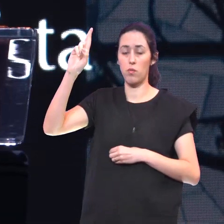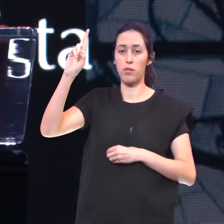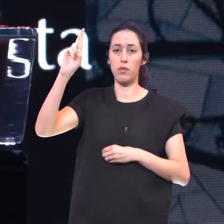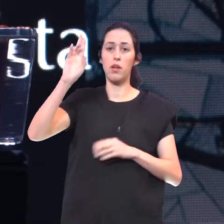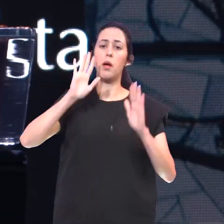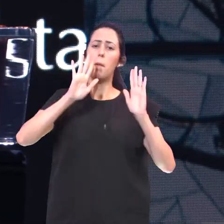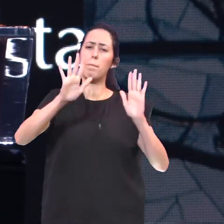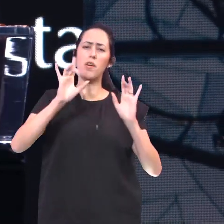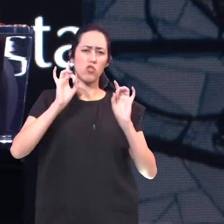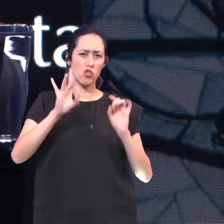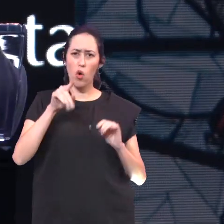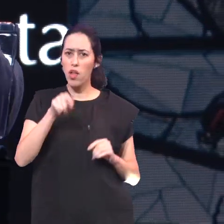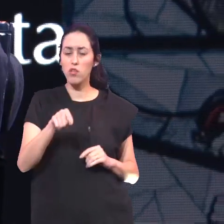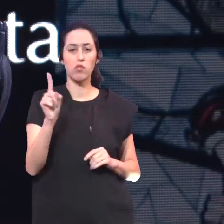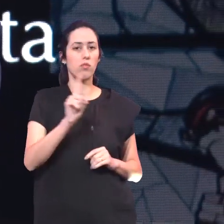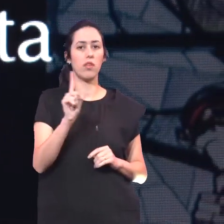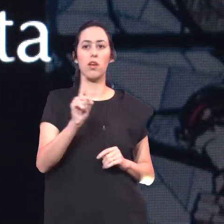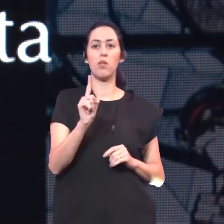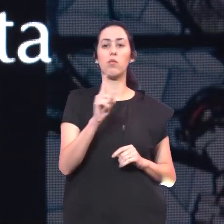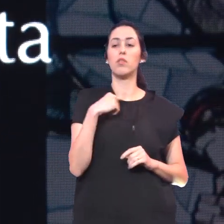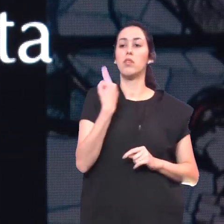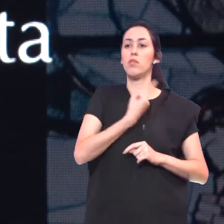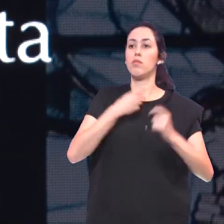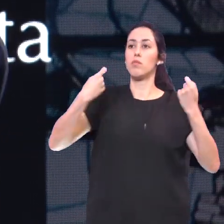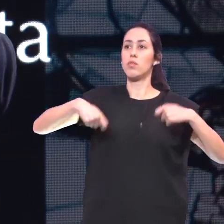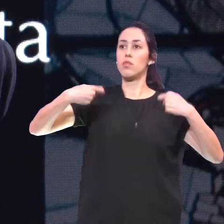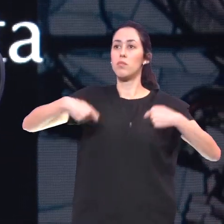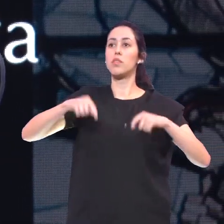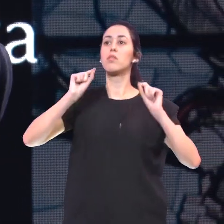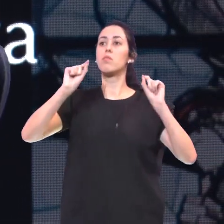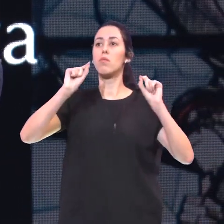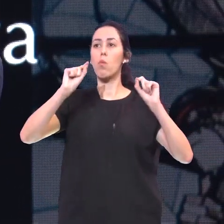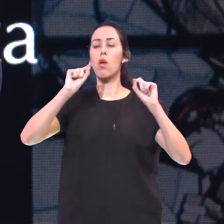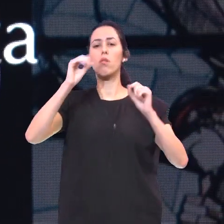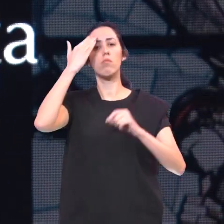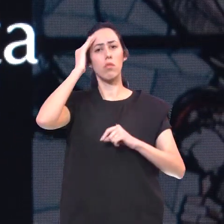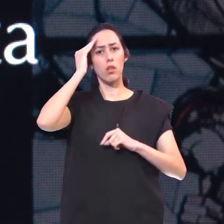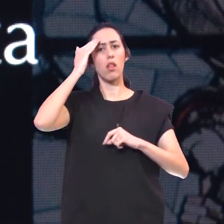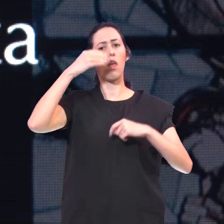Mas é ter Uma perspectiva Correta De si mesmo